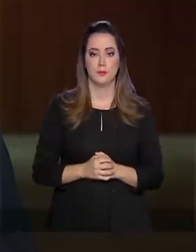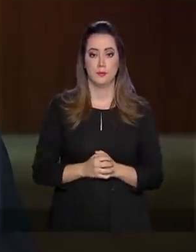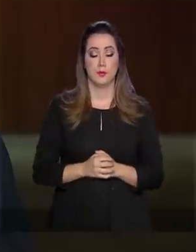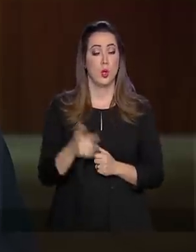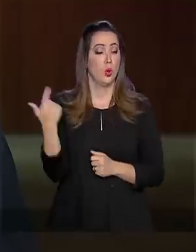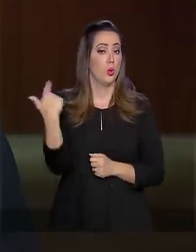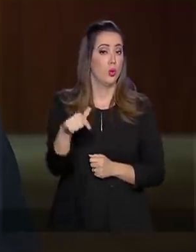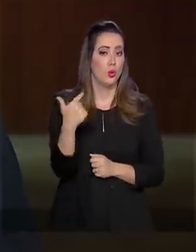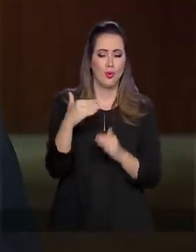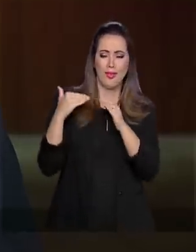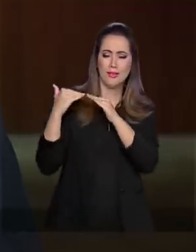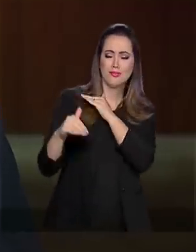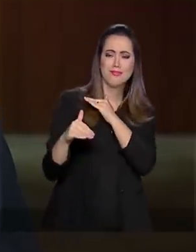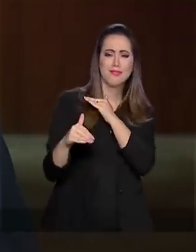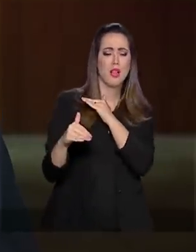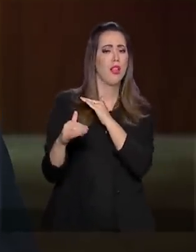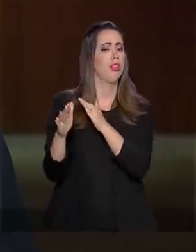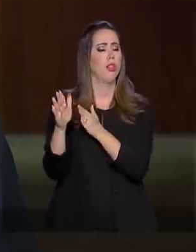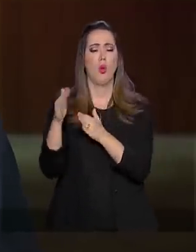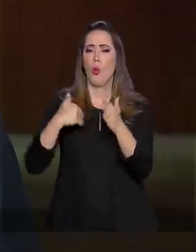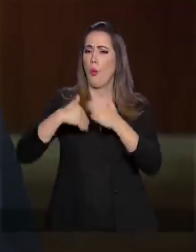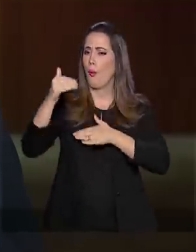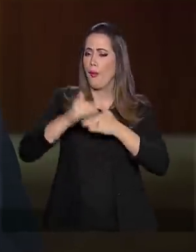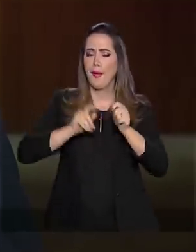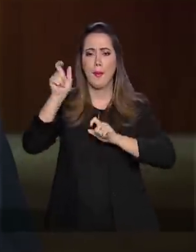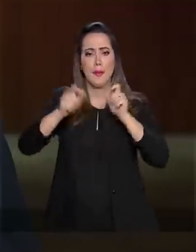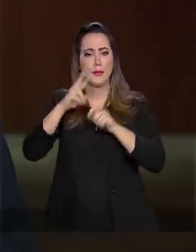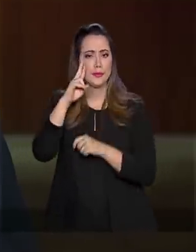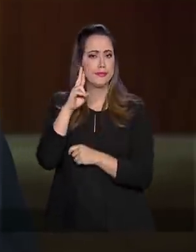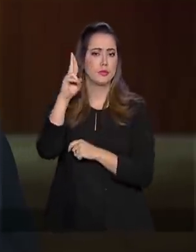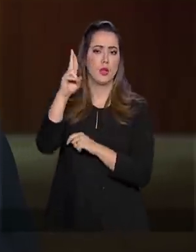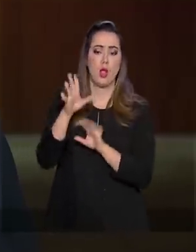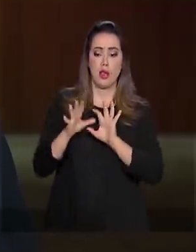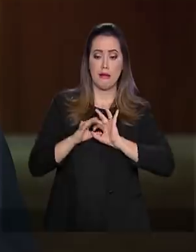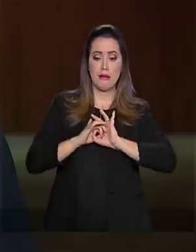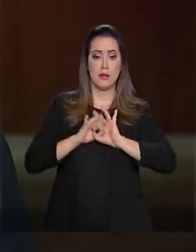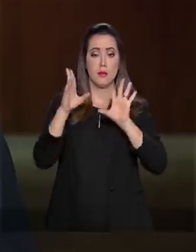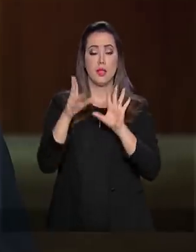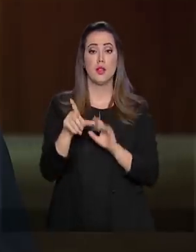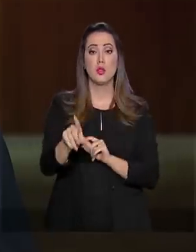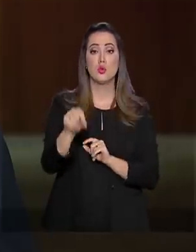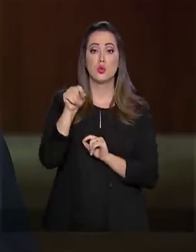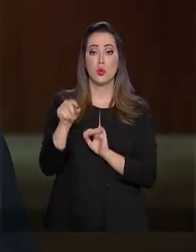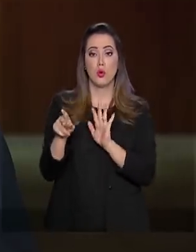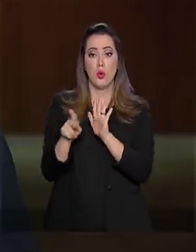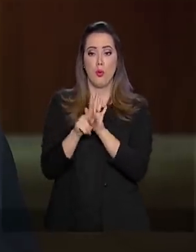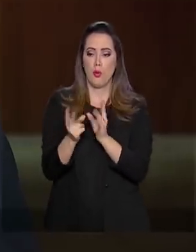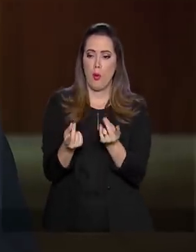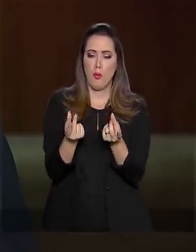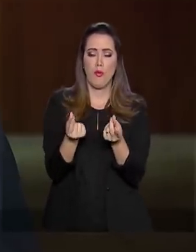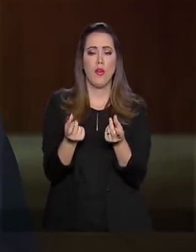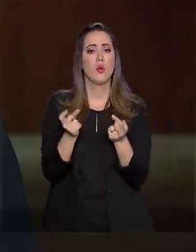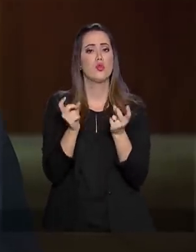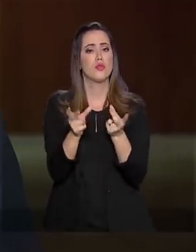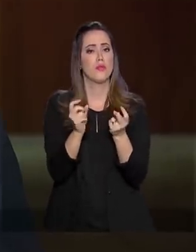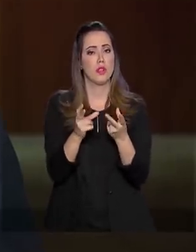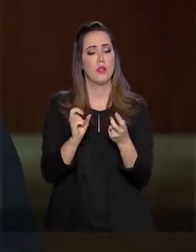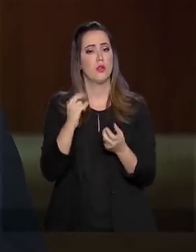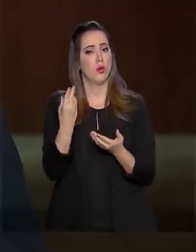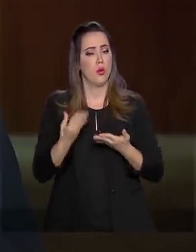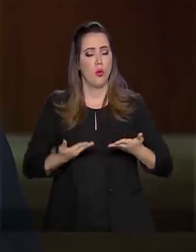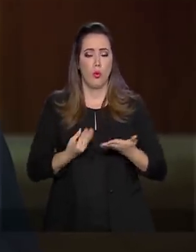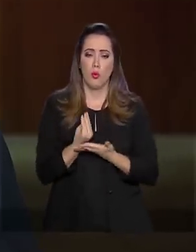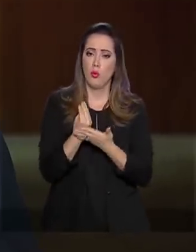não ter restringida, por qualquer autoridade, sua liberdade em definir o preço de produtos e de serviços,